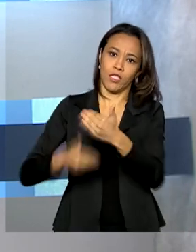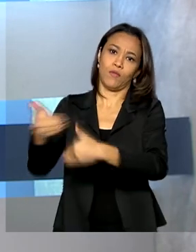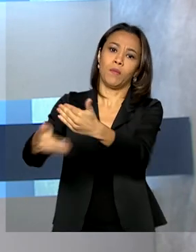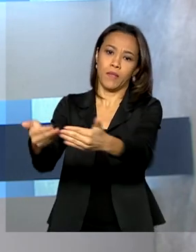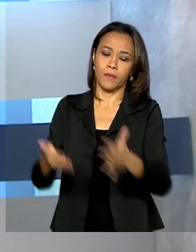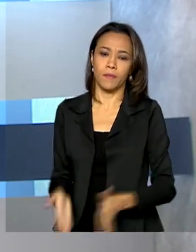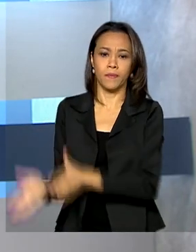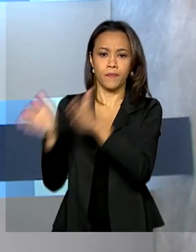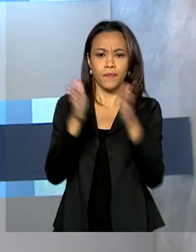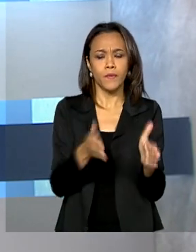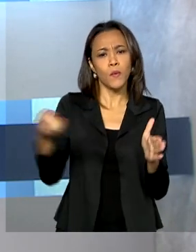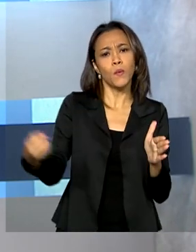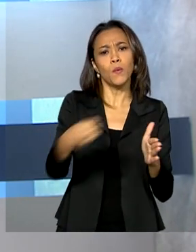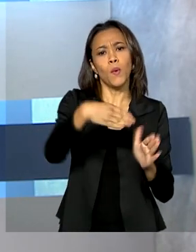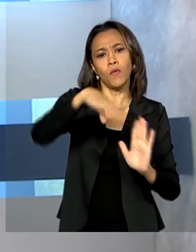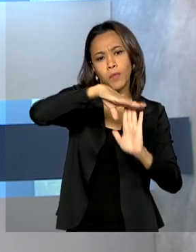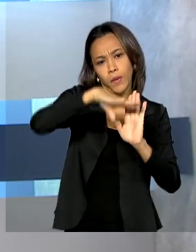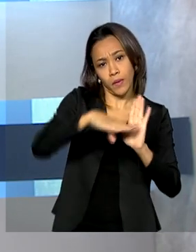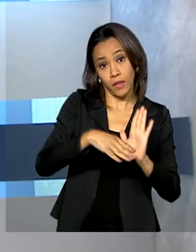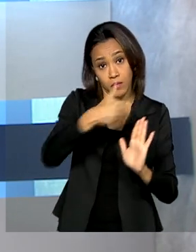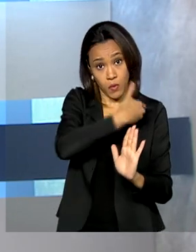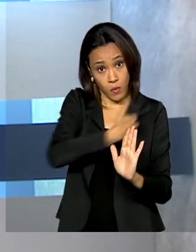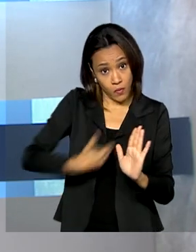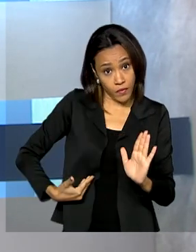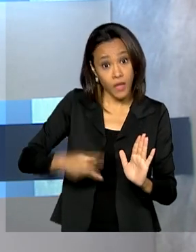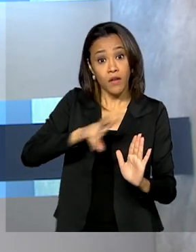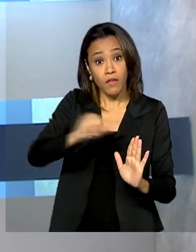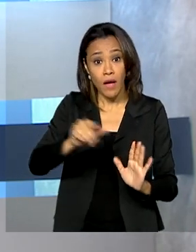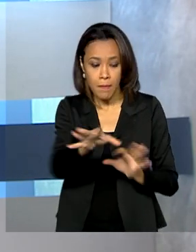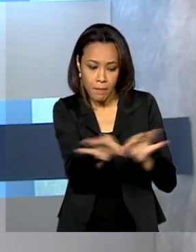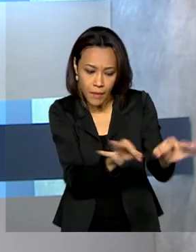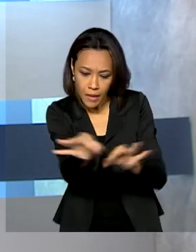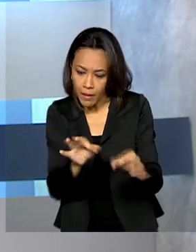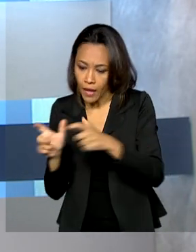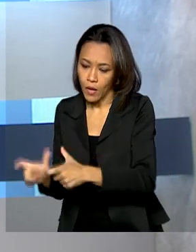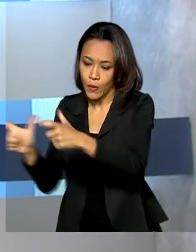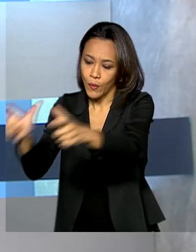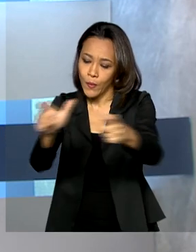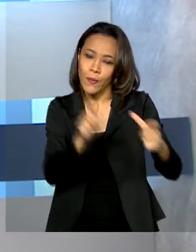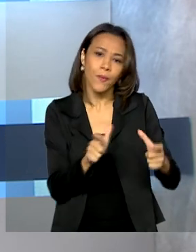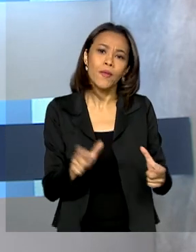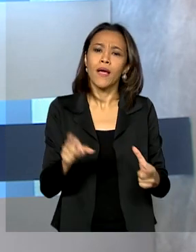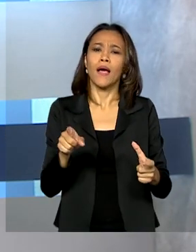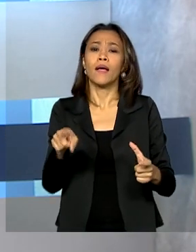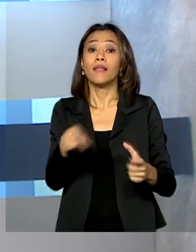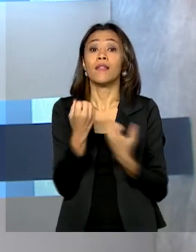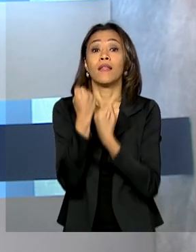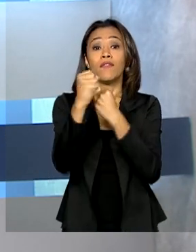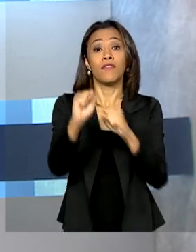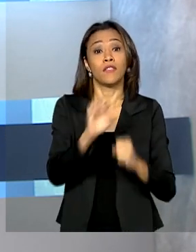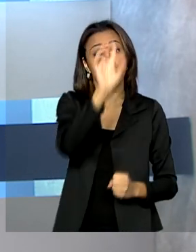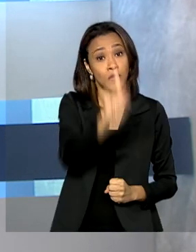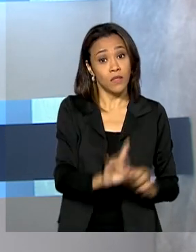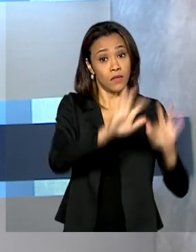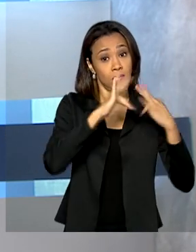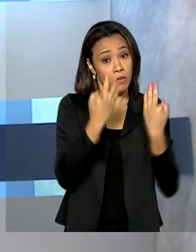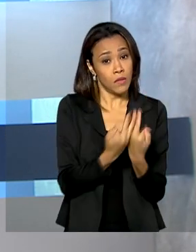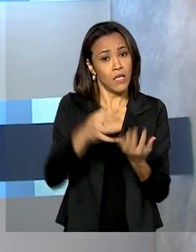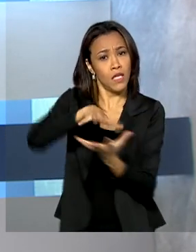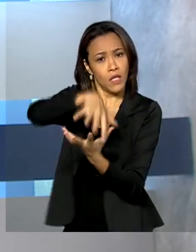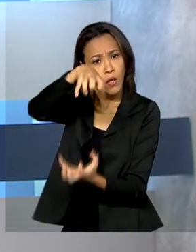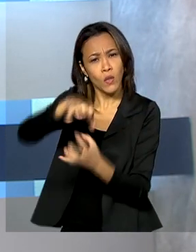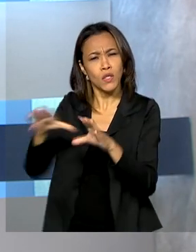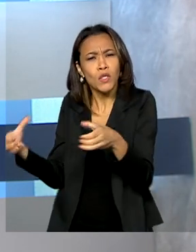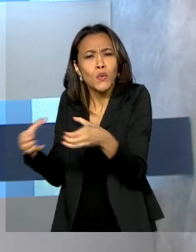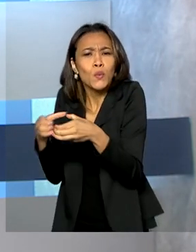Um novo programa do governo vai equipar espaços que promovem a defesa dos direitos das famílias, dos idosos e das minorias sociais.